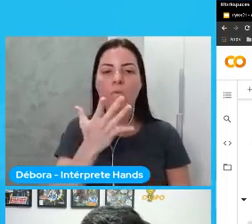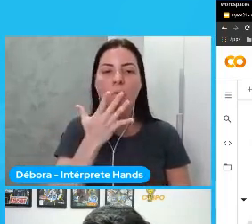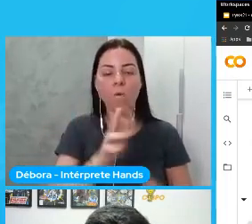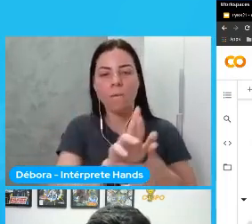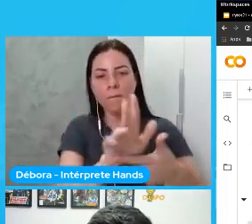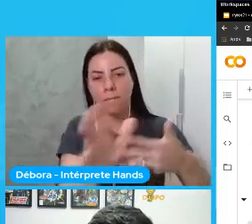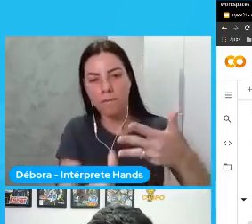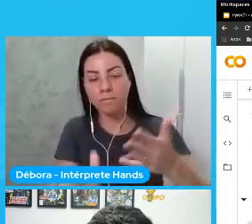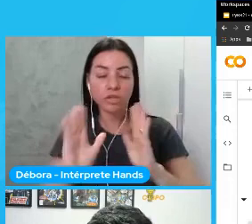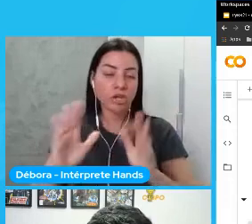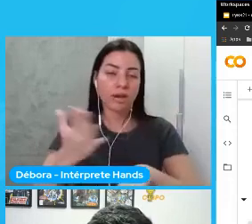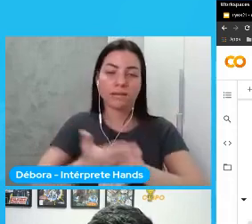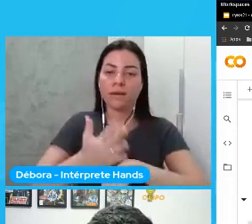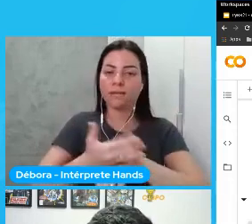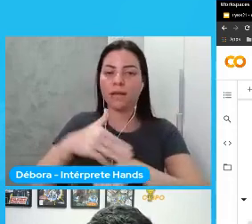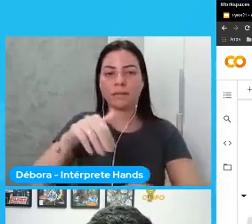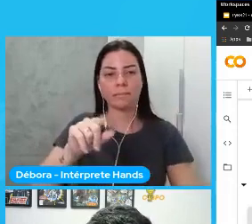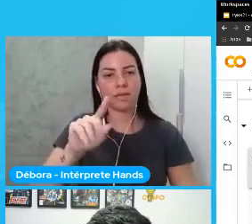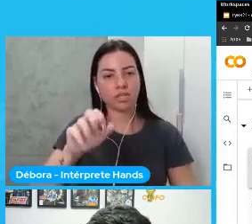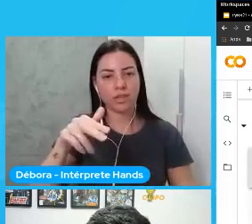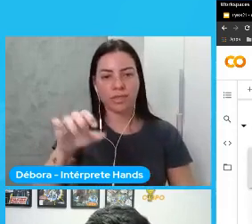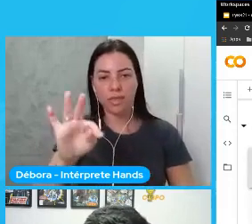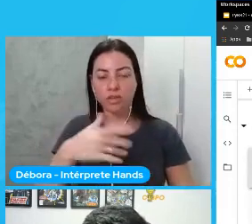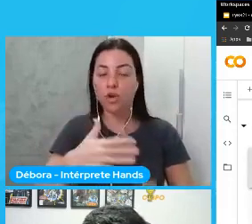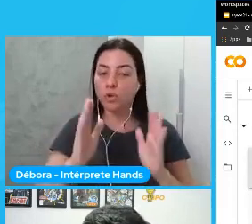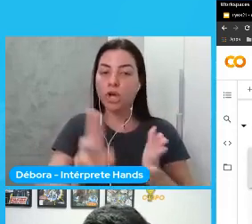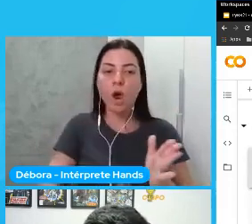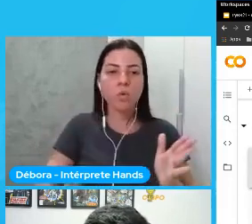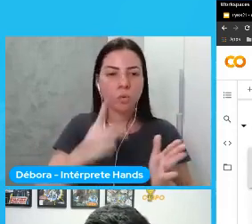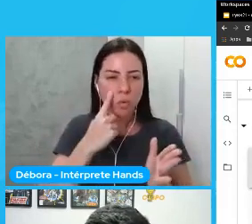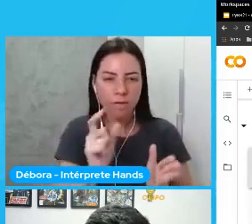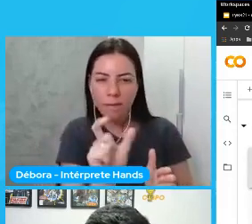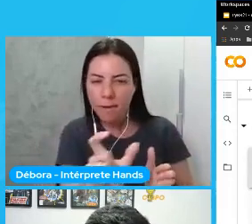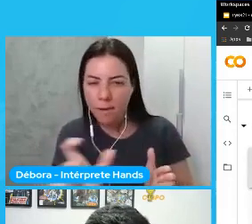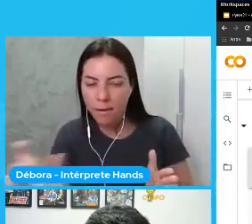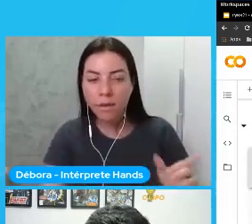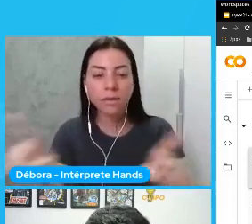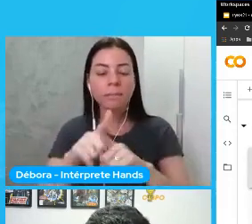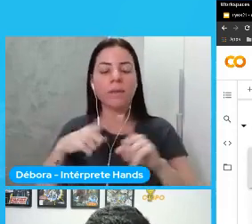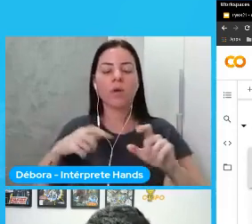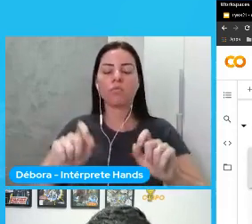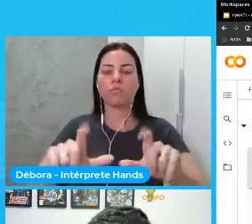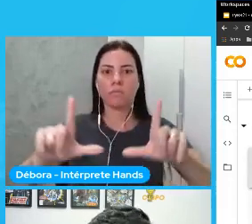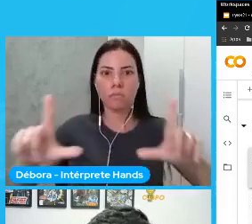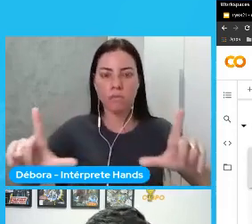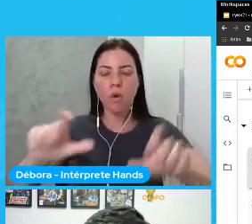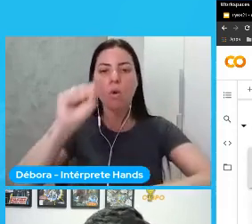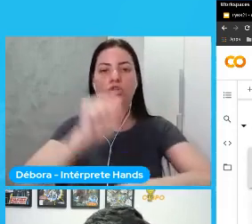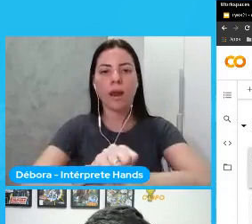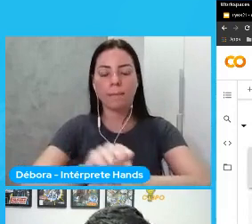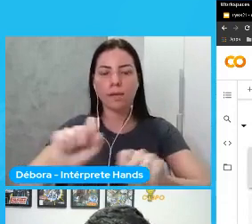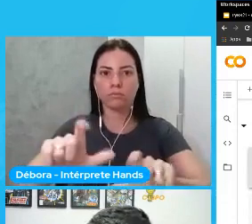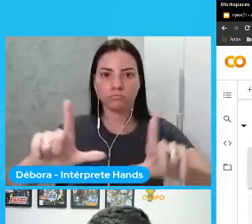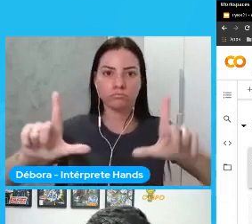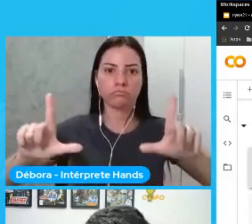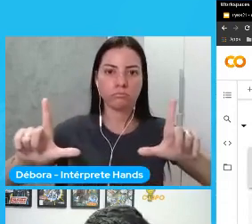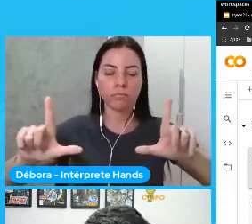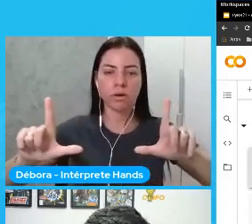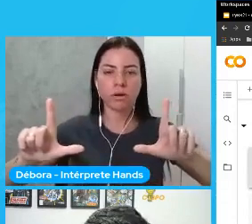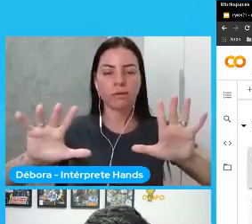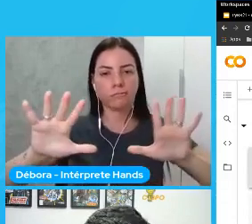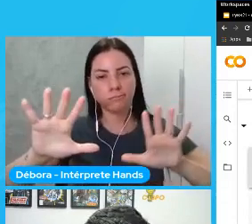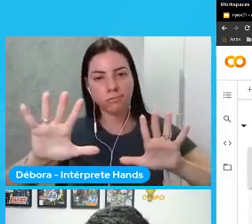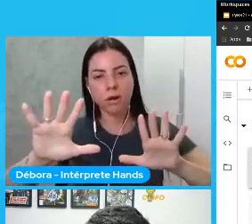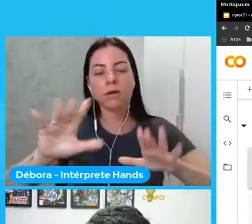com a ImageNet então utilizei os pesos fiz um congelamento nas nas 100